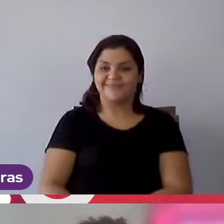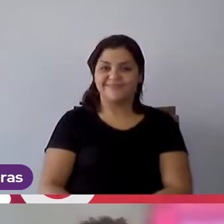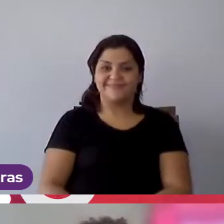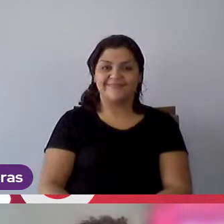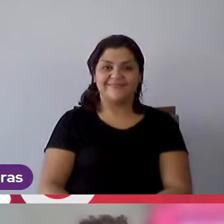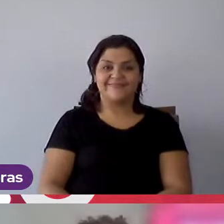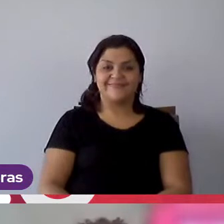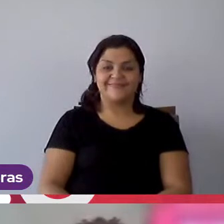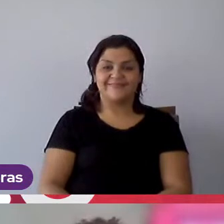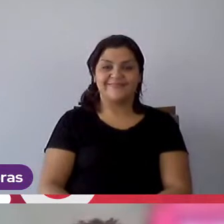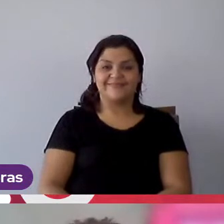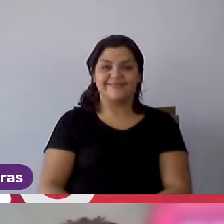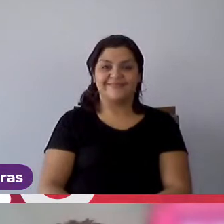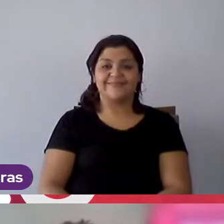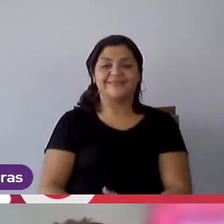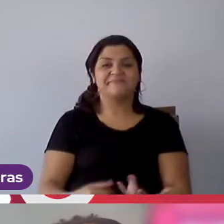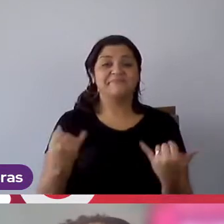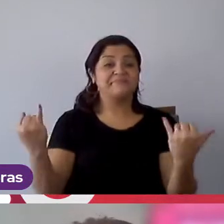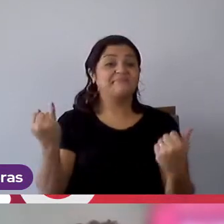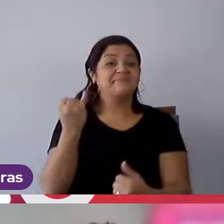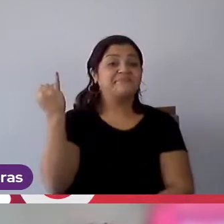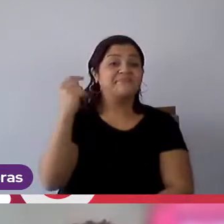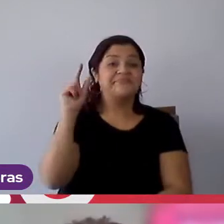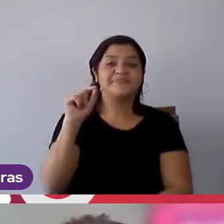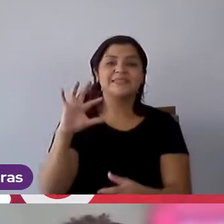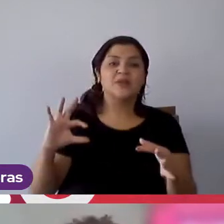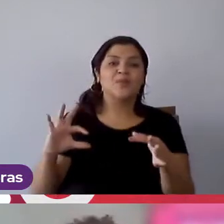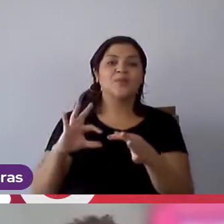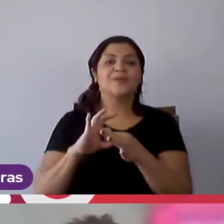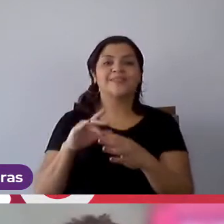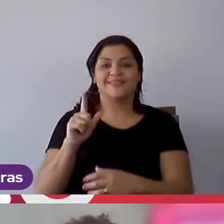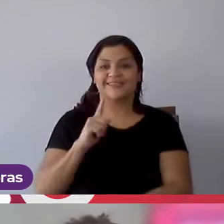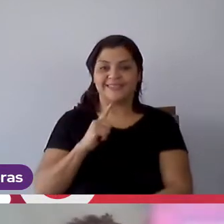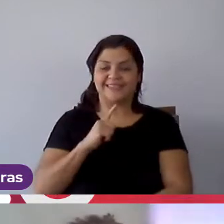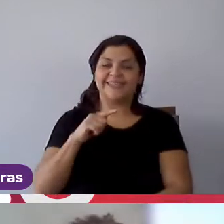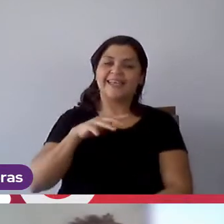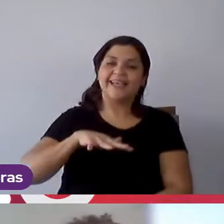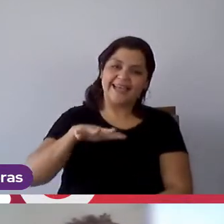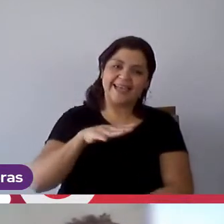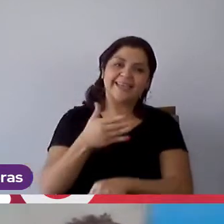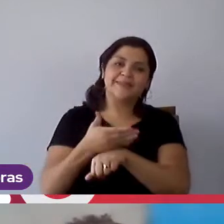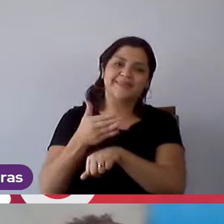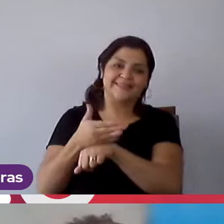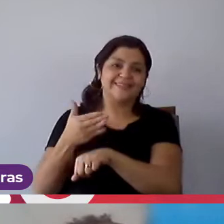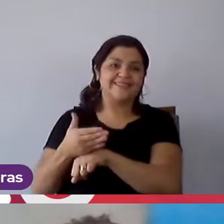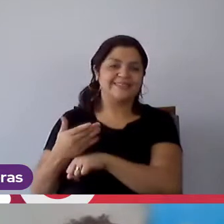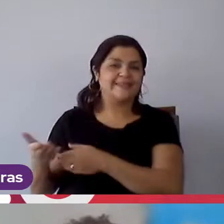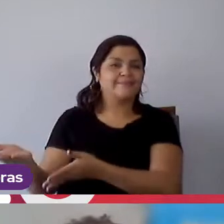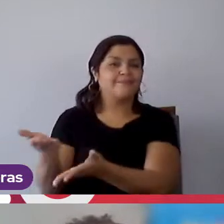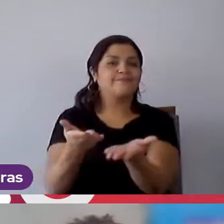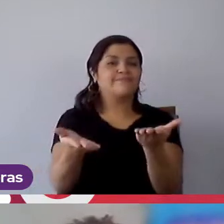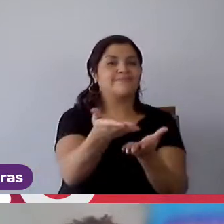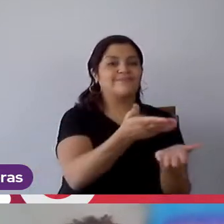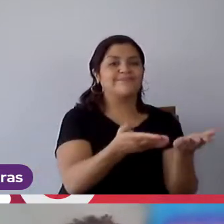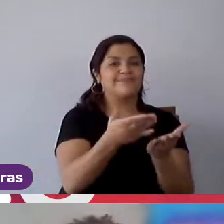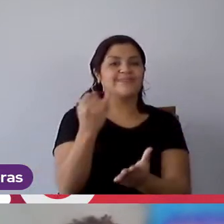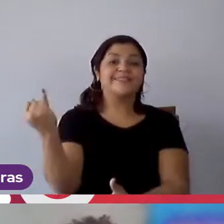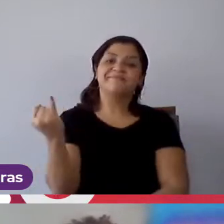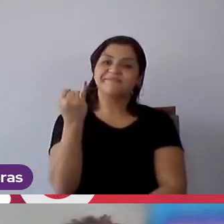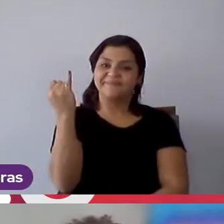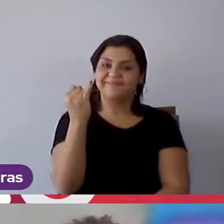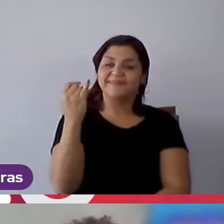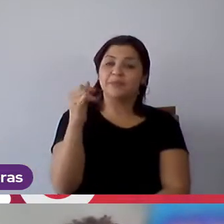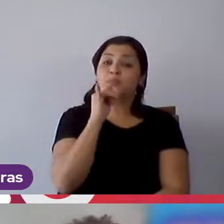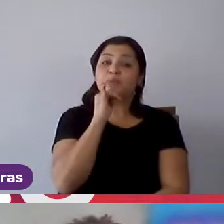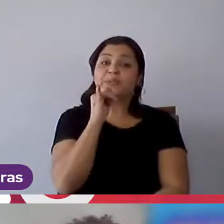também é muito importante a conexão que a gente tem com os outros estagiários para isso também, né, então, por